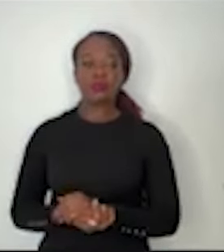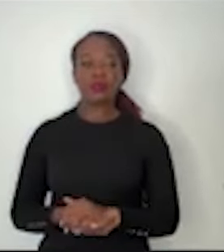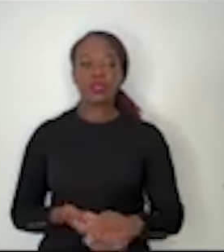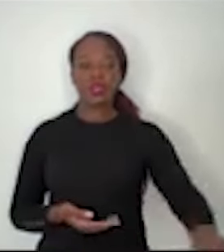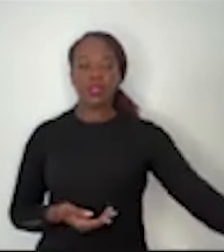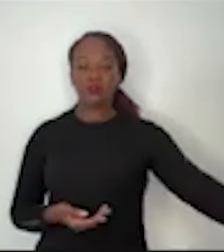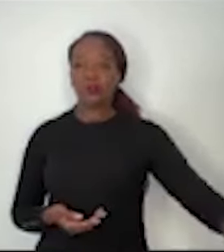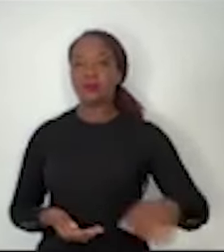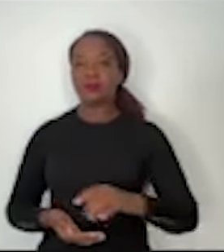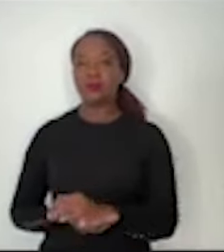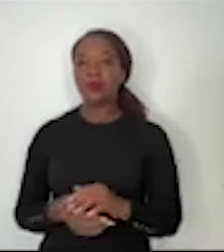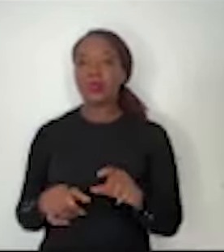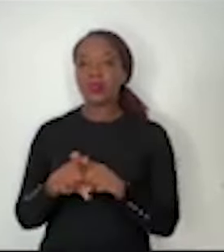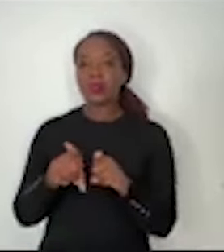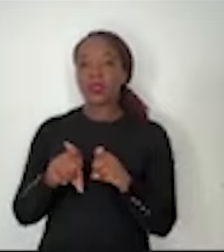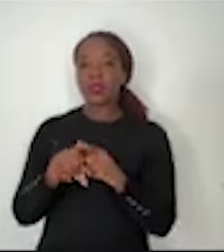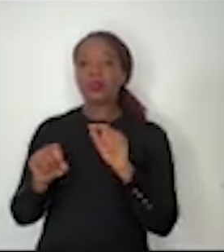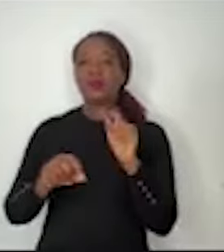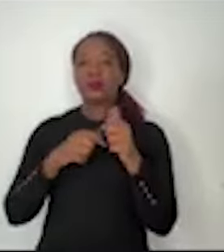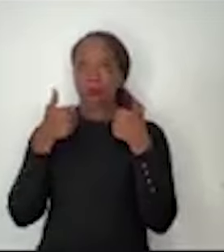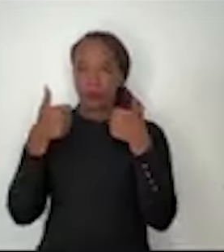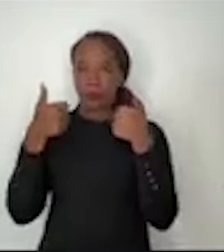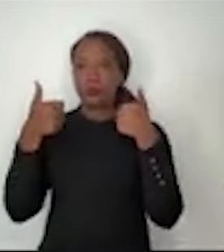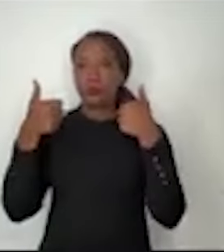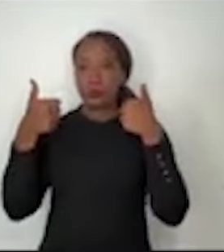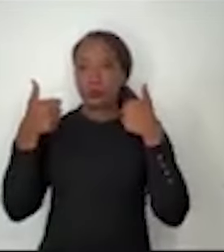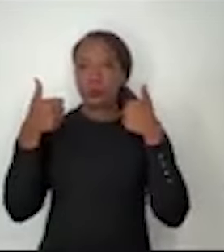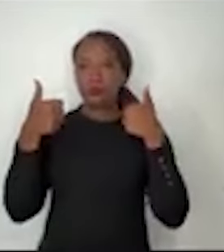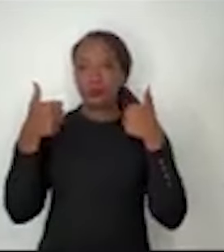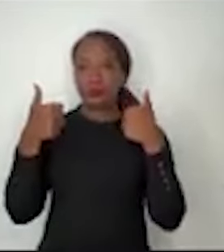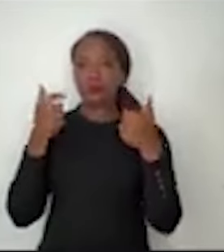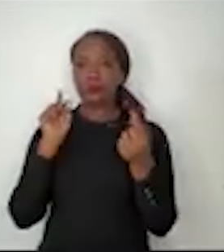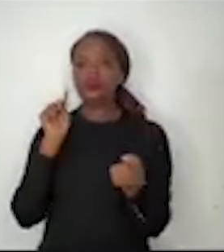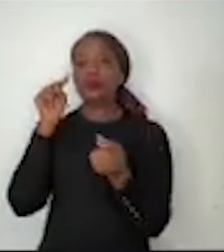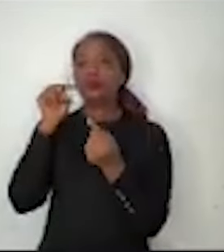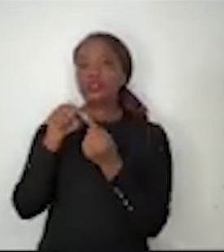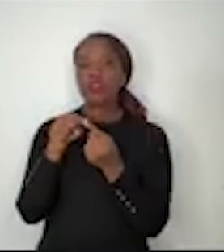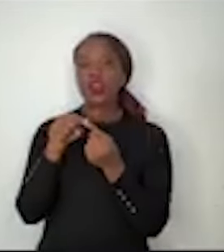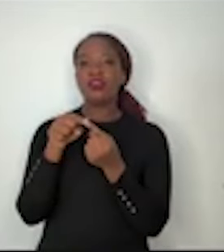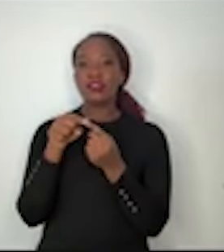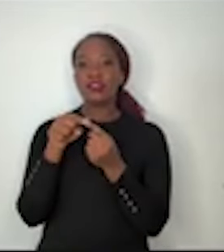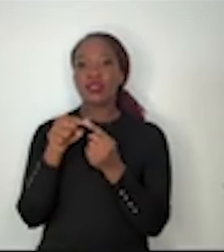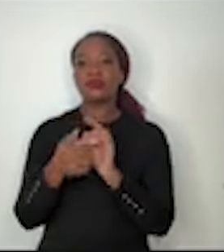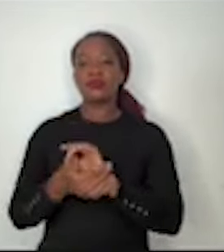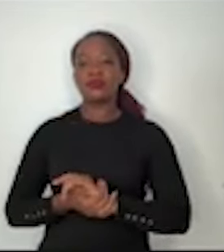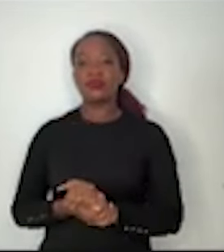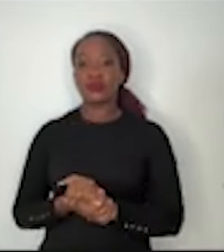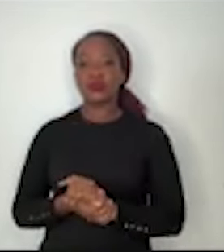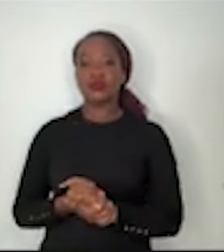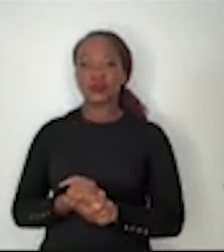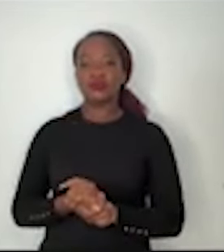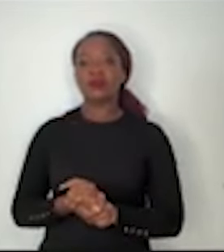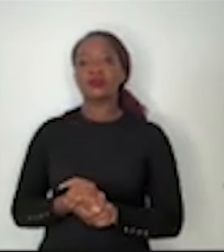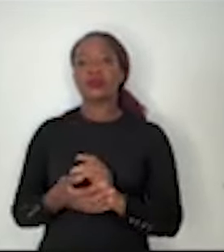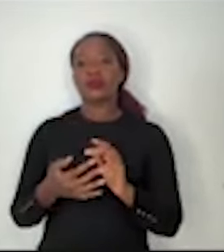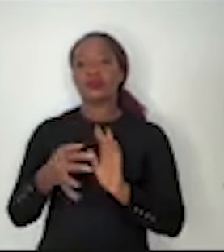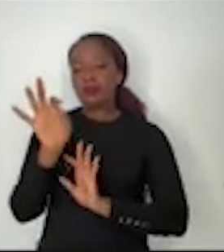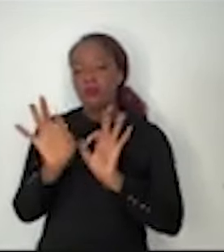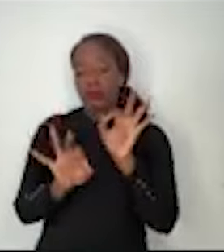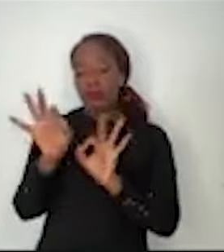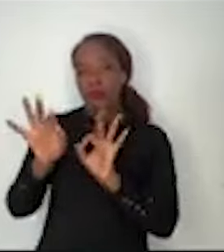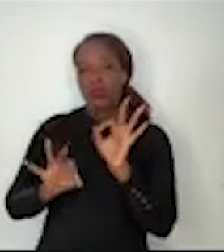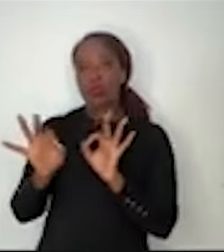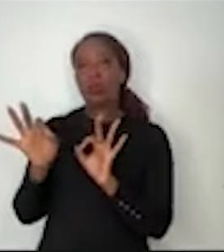teve um impacto extremamente positivo para você poder ter estatísticas, traçar políticas